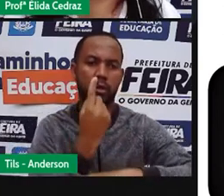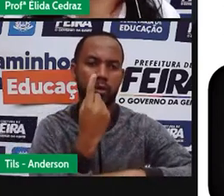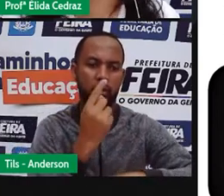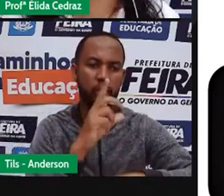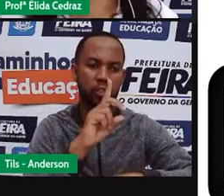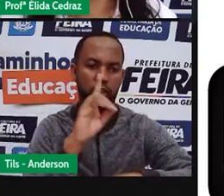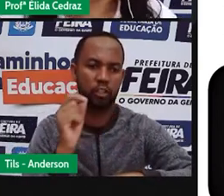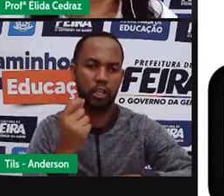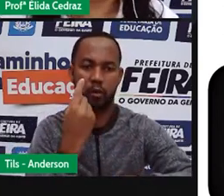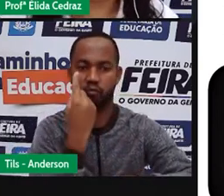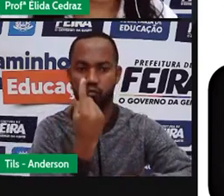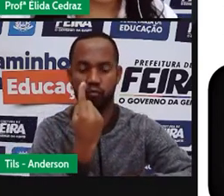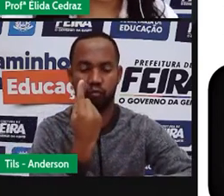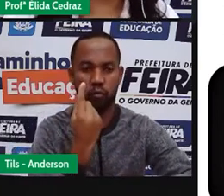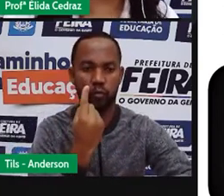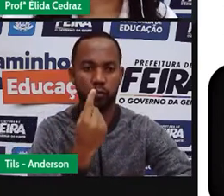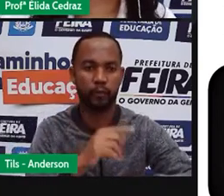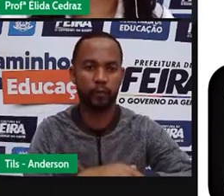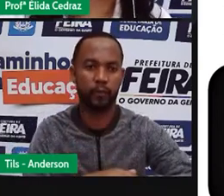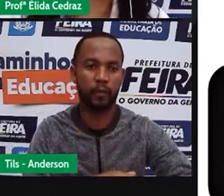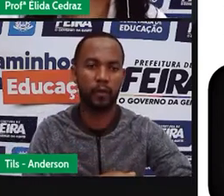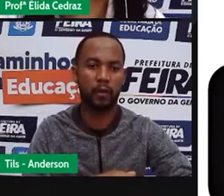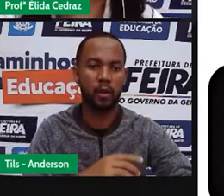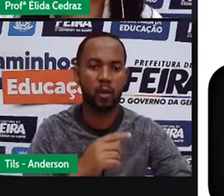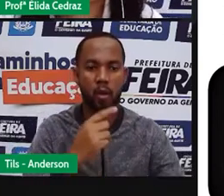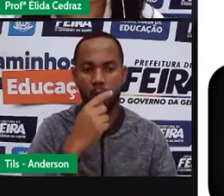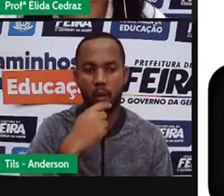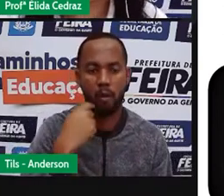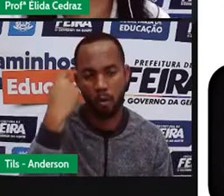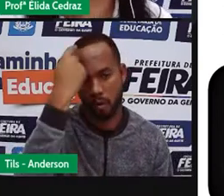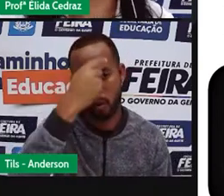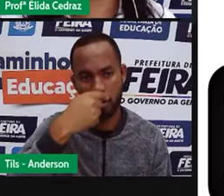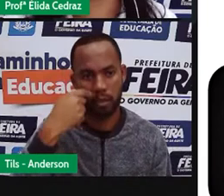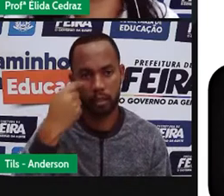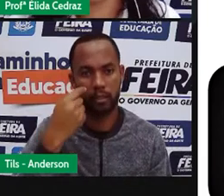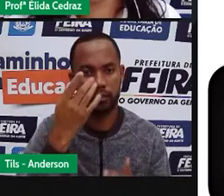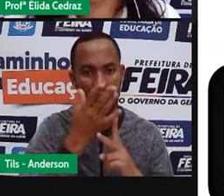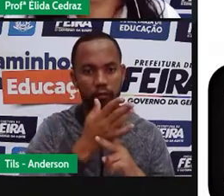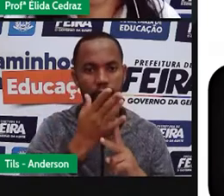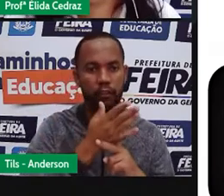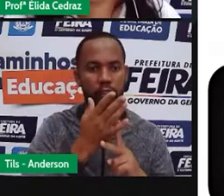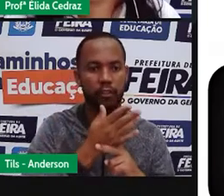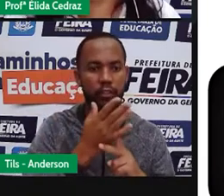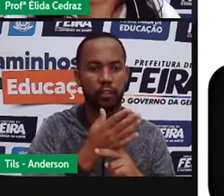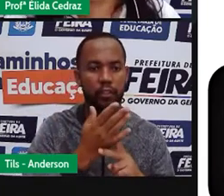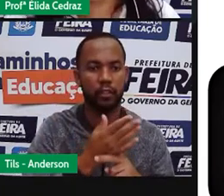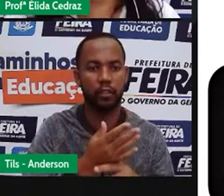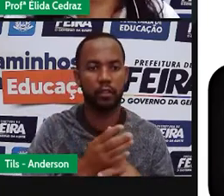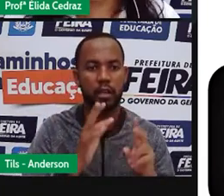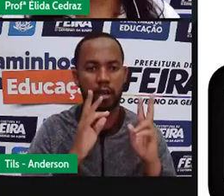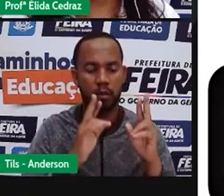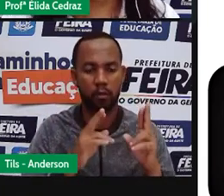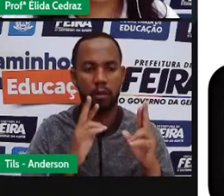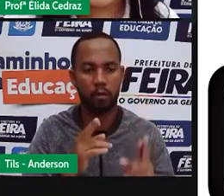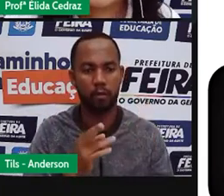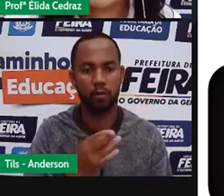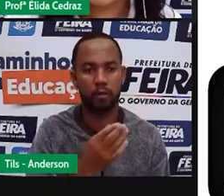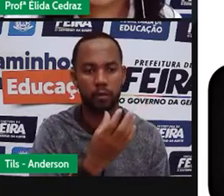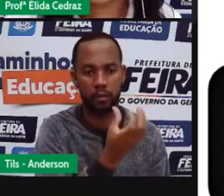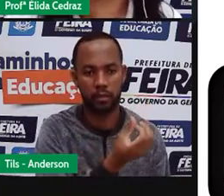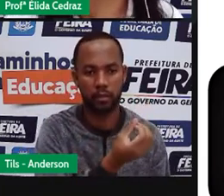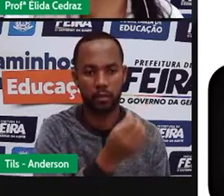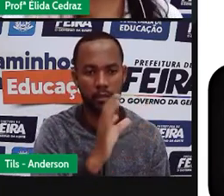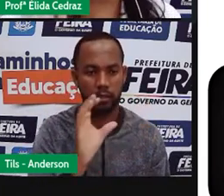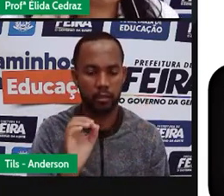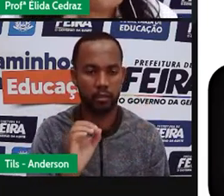dia. a hora se divide em 60 partes iguais. Nesse